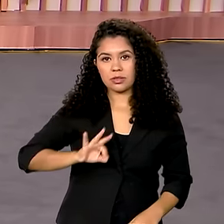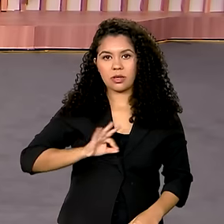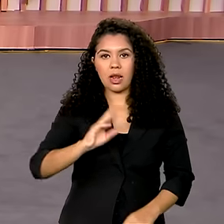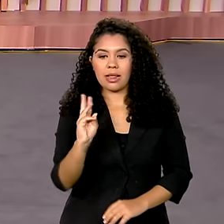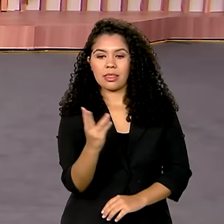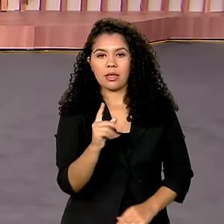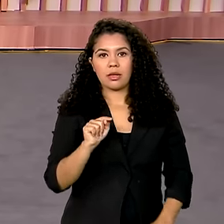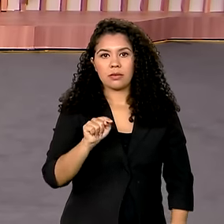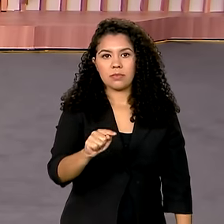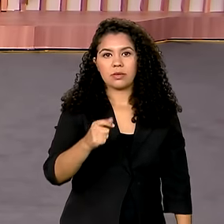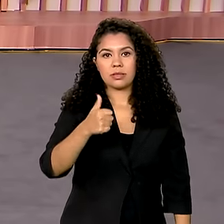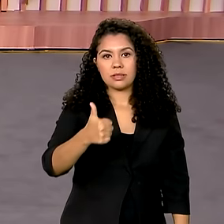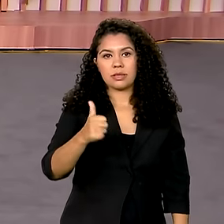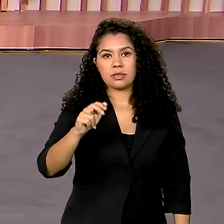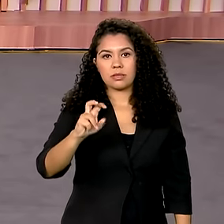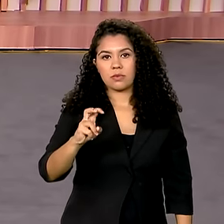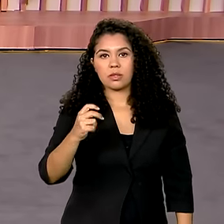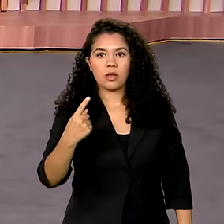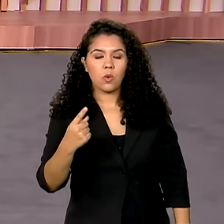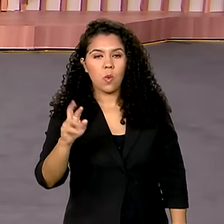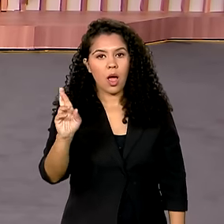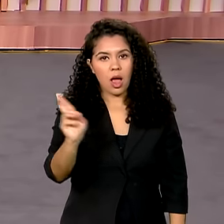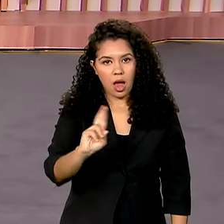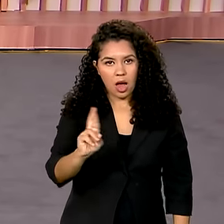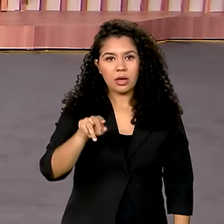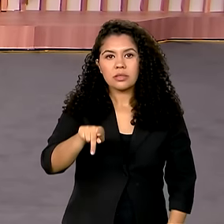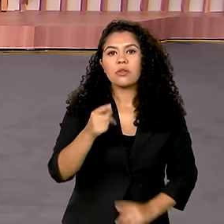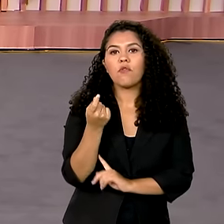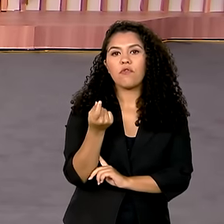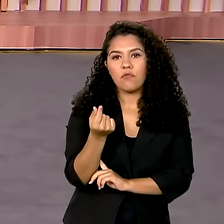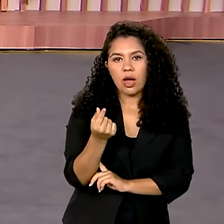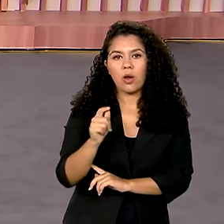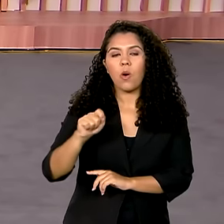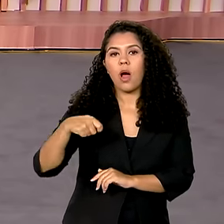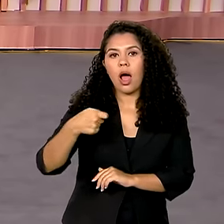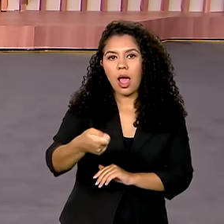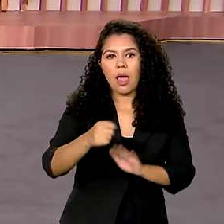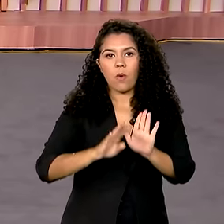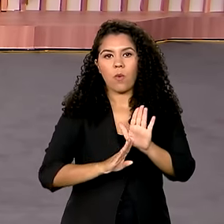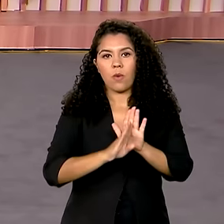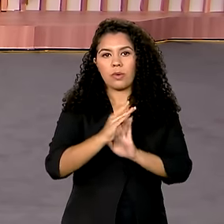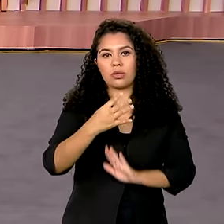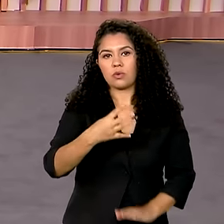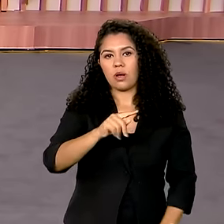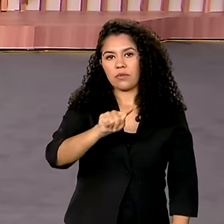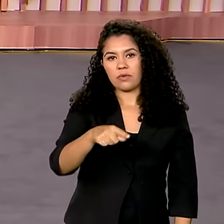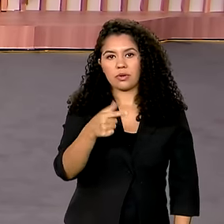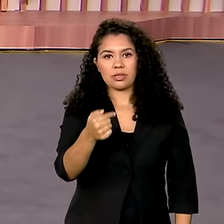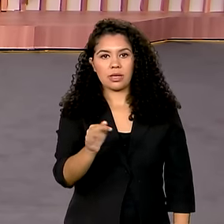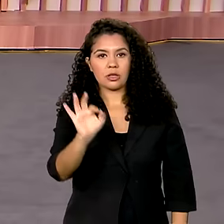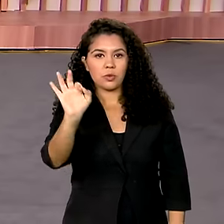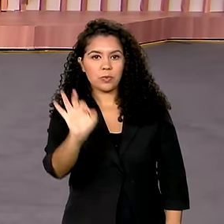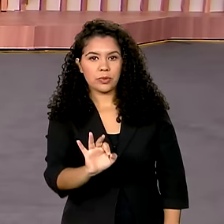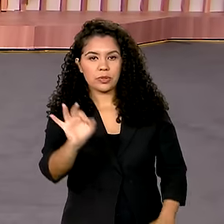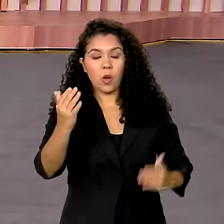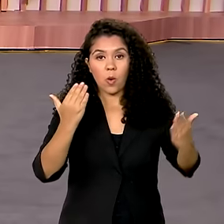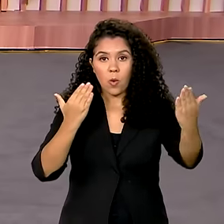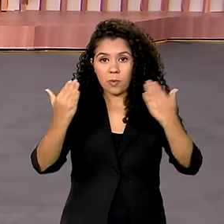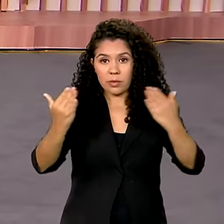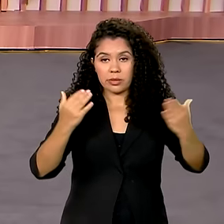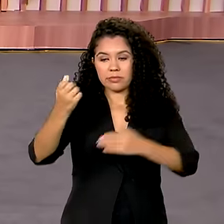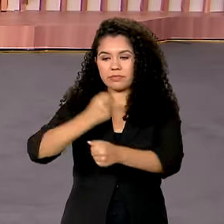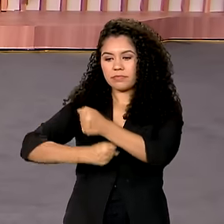.151 reais. Esse valor representa aí um aumento de 4,7% em